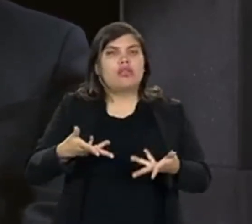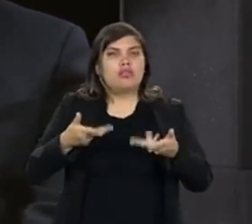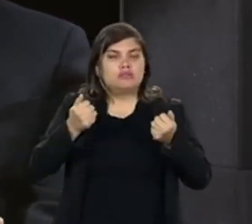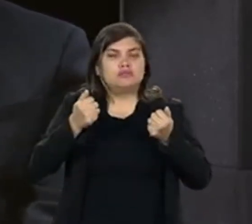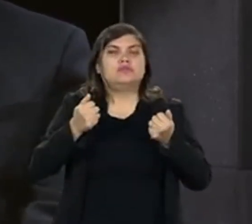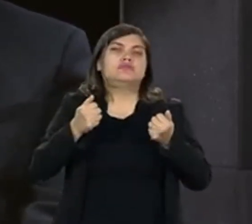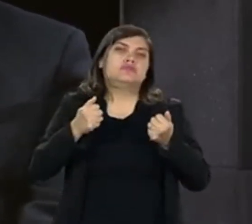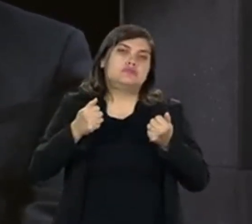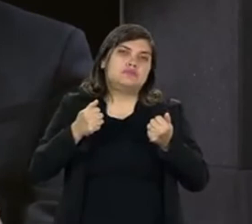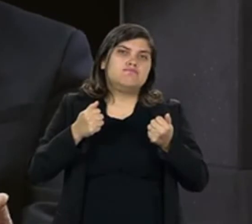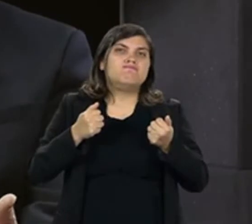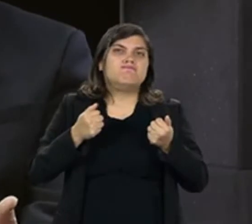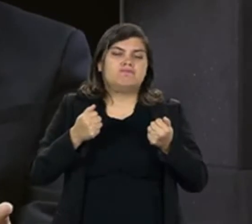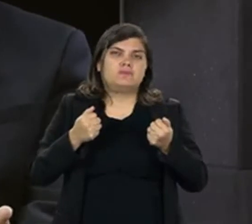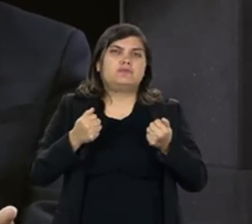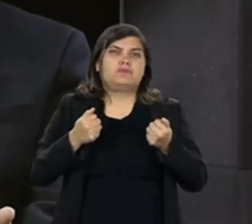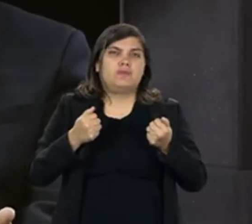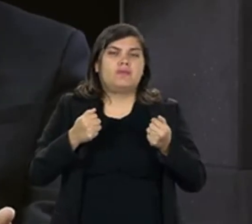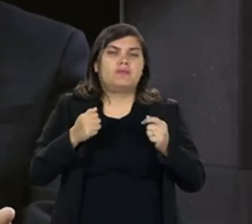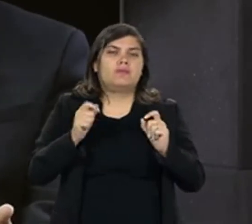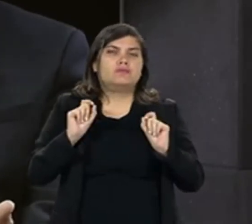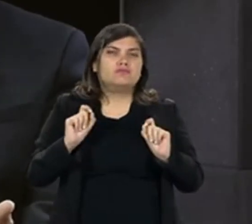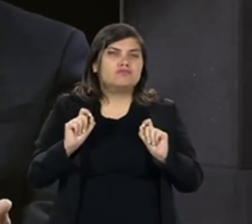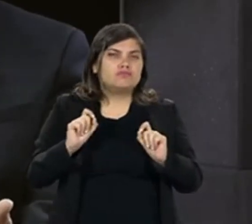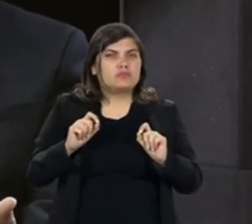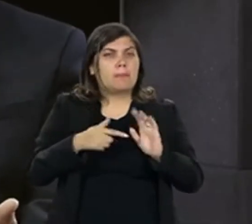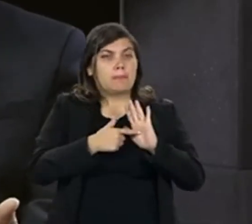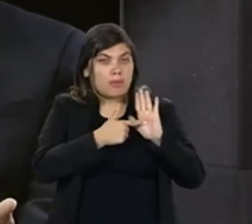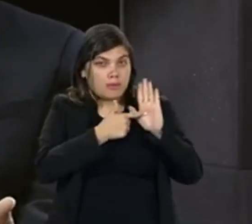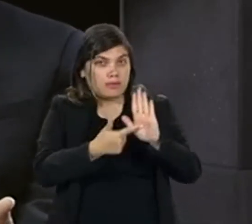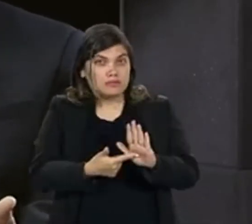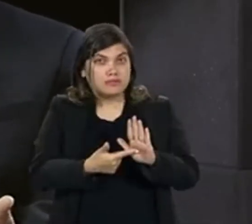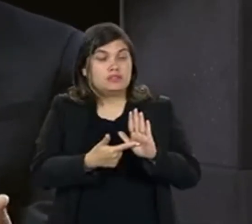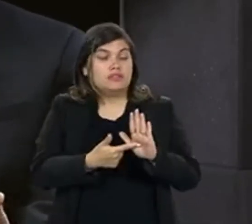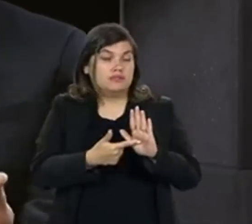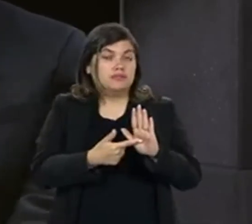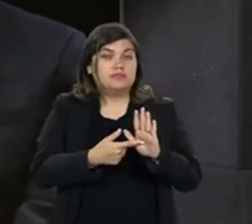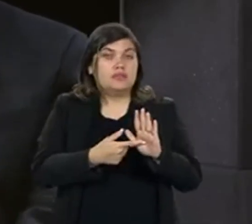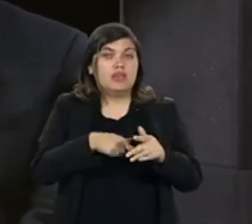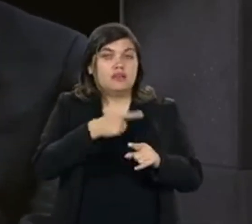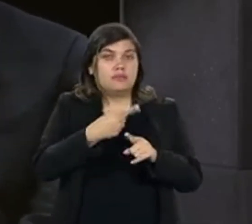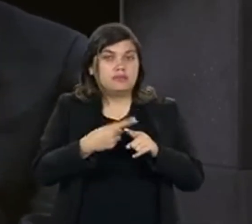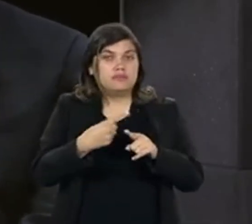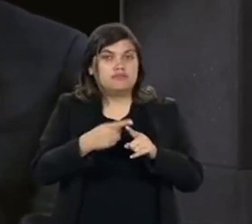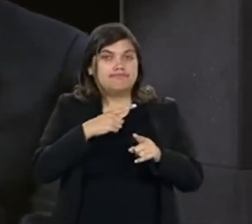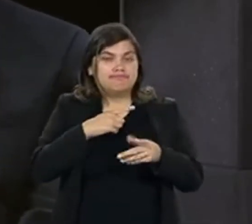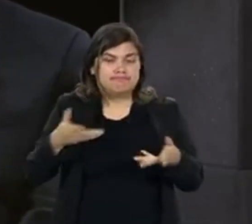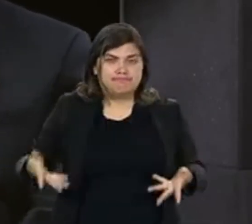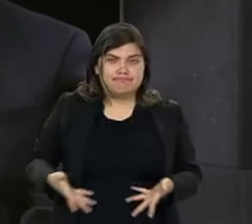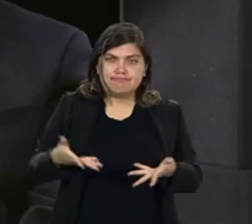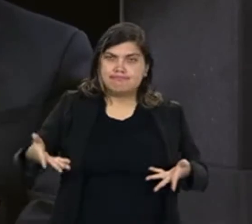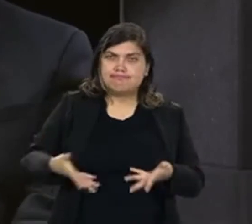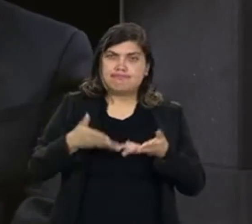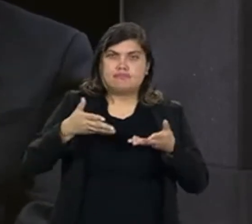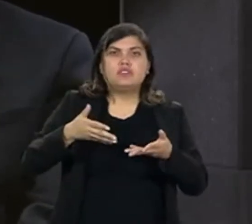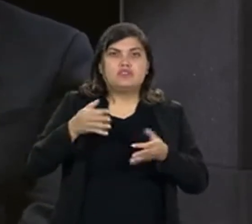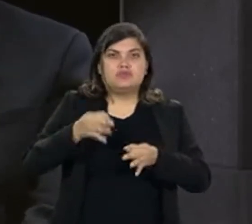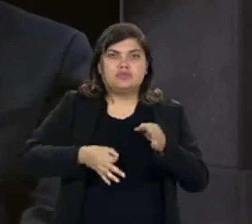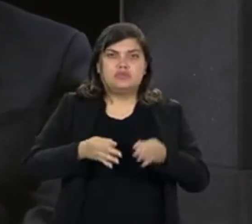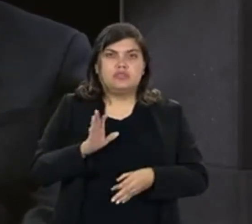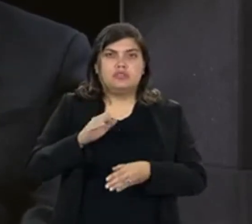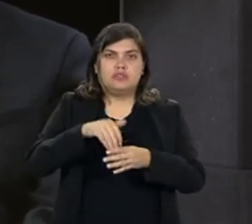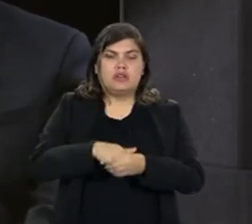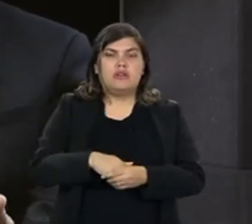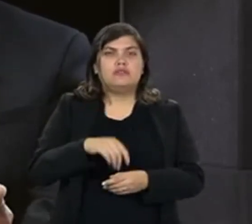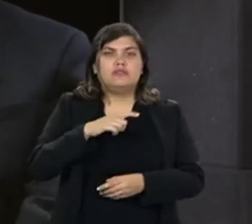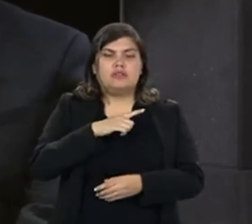novo, tem se aperfeiçoado. Uma das demonstrações disso é que foi iniciativa